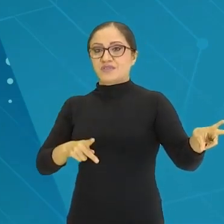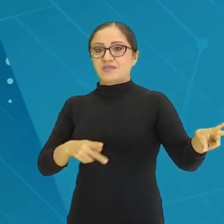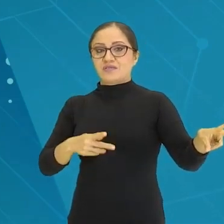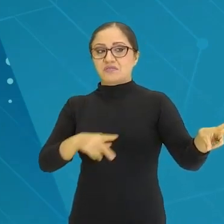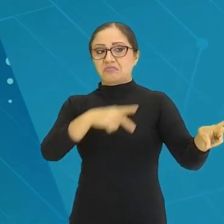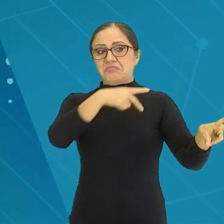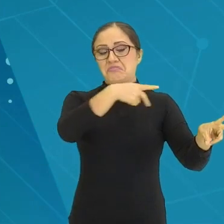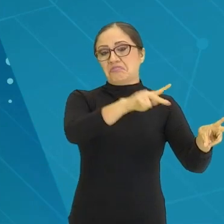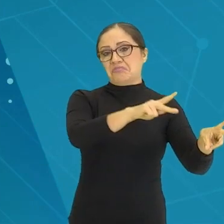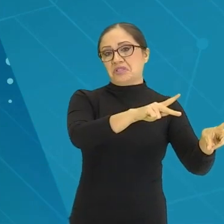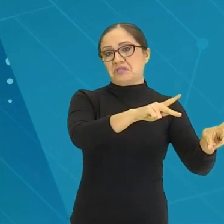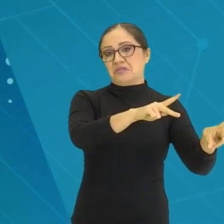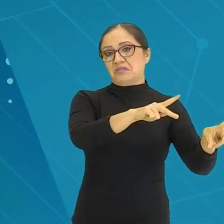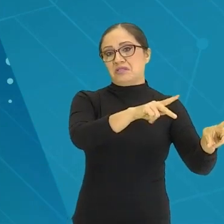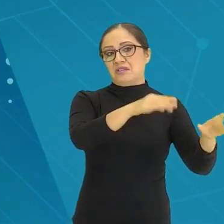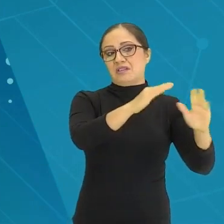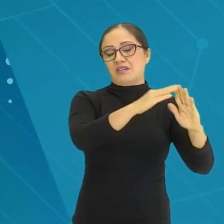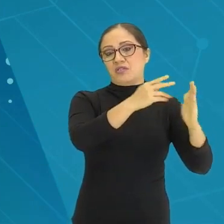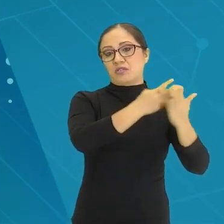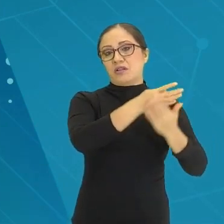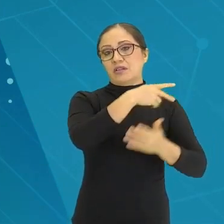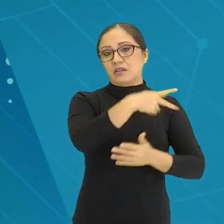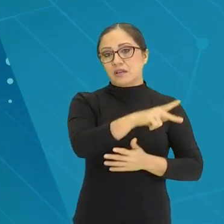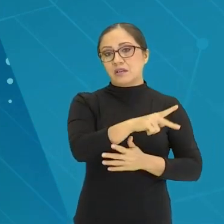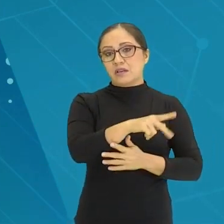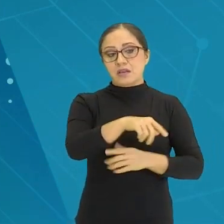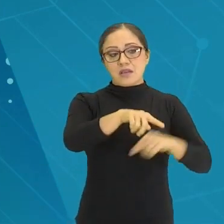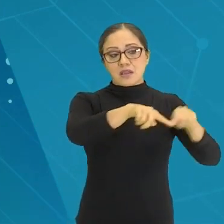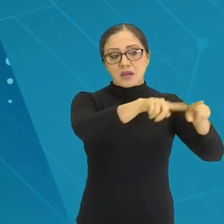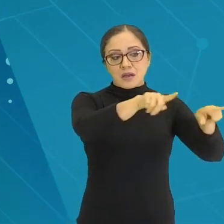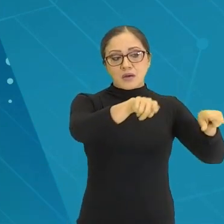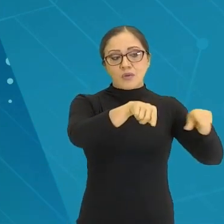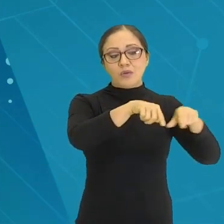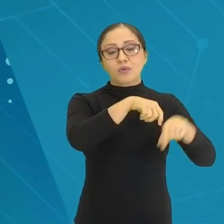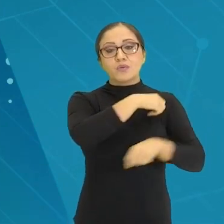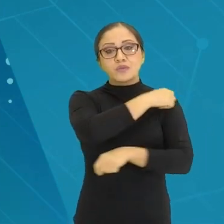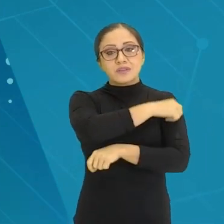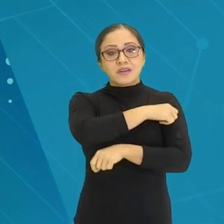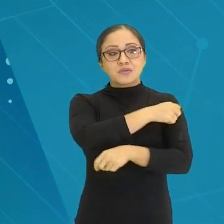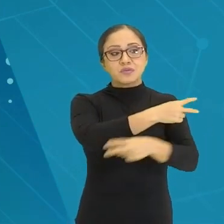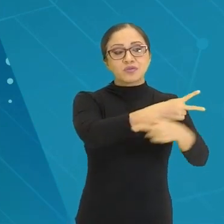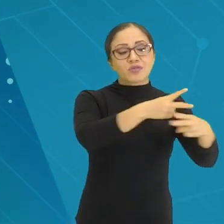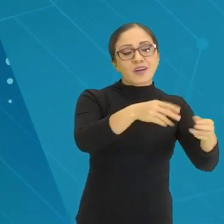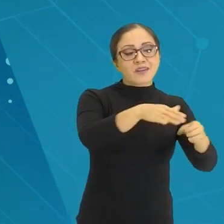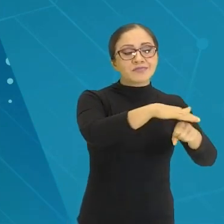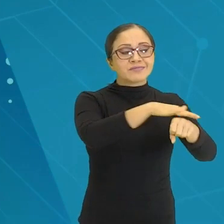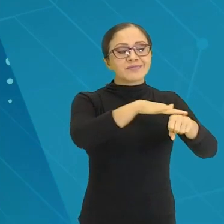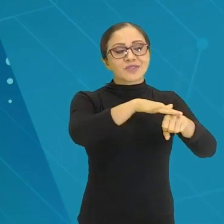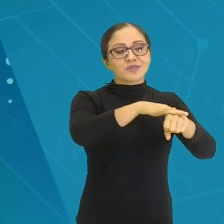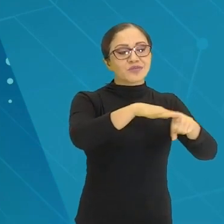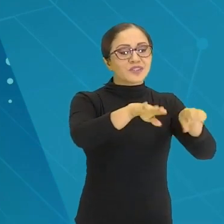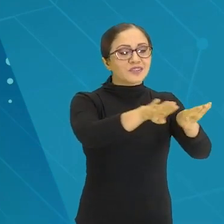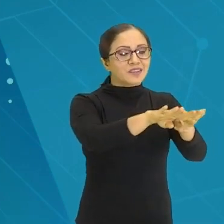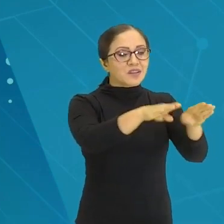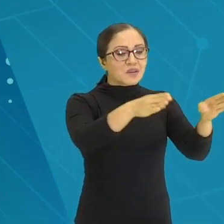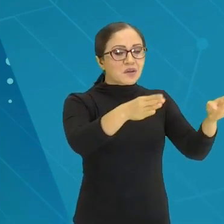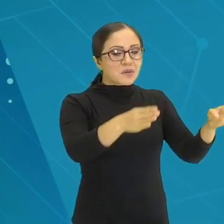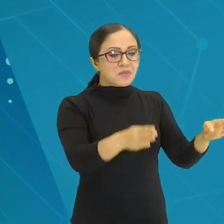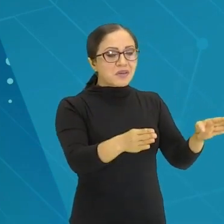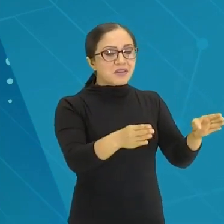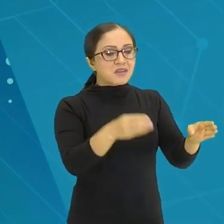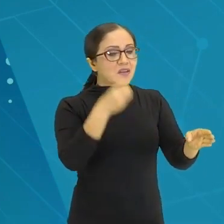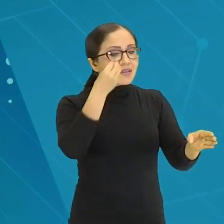dele da escola. Quando ele está argumentando com um colega, ali na mesma mesa, fazendo